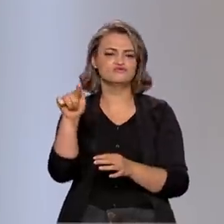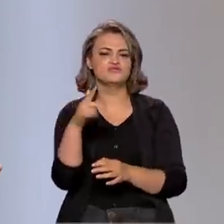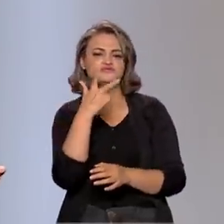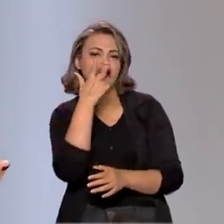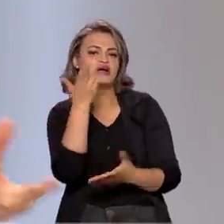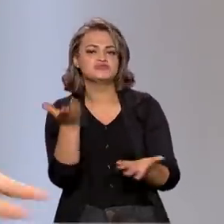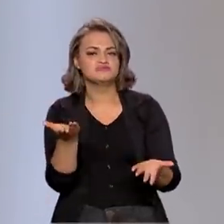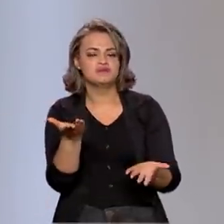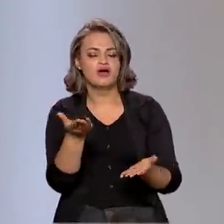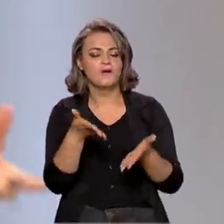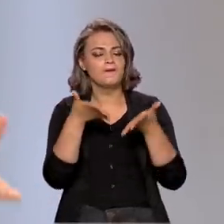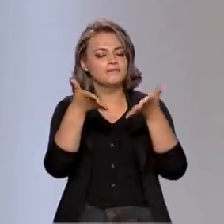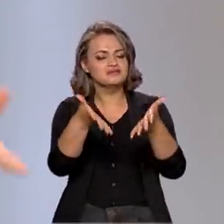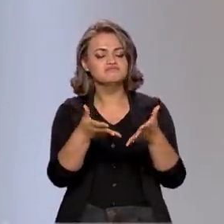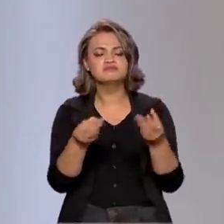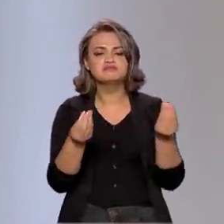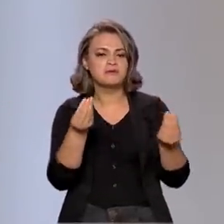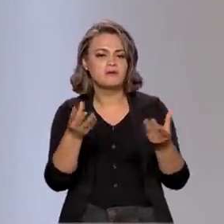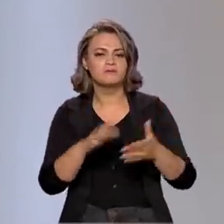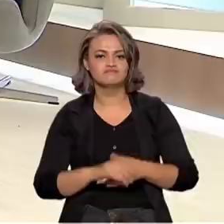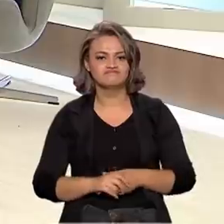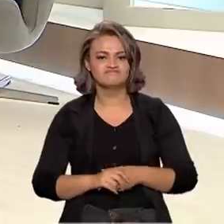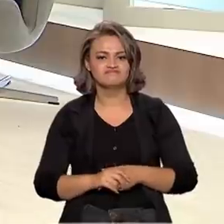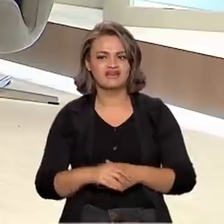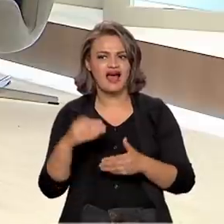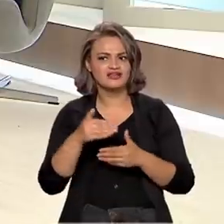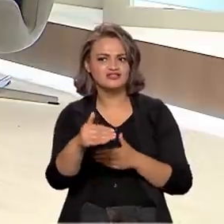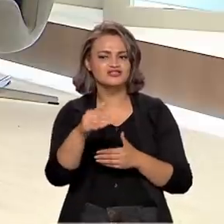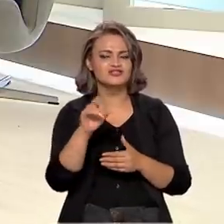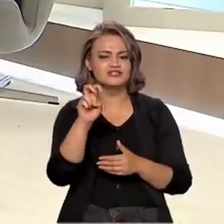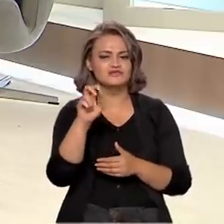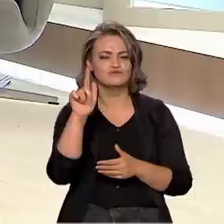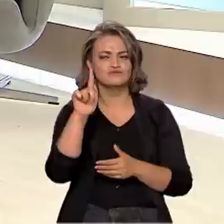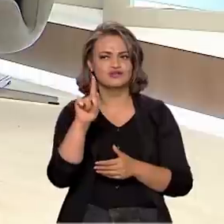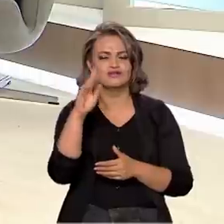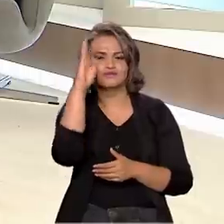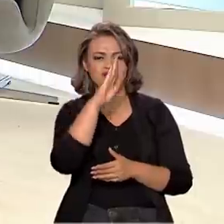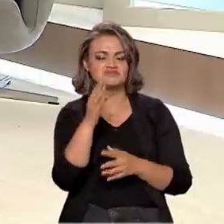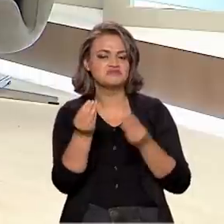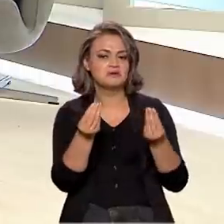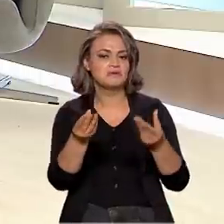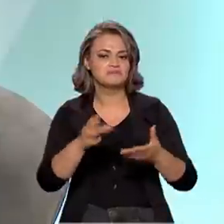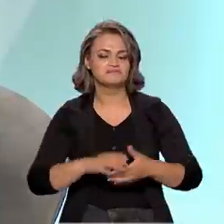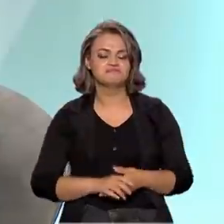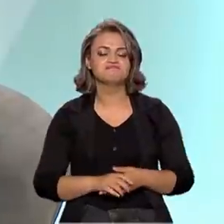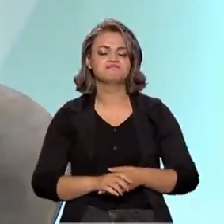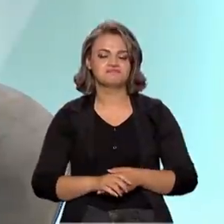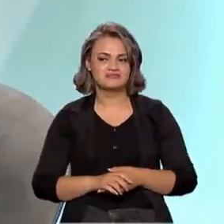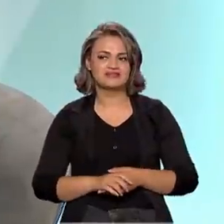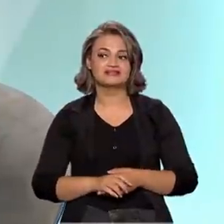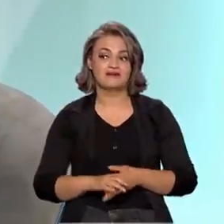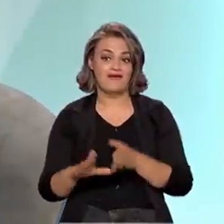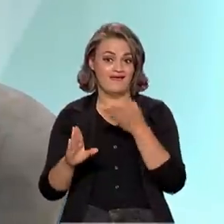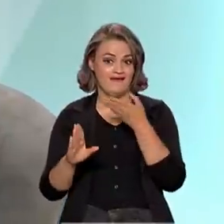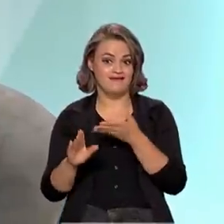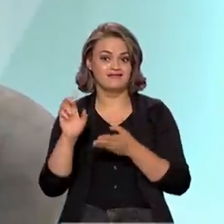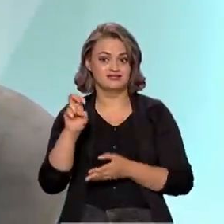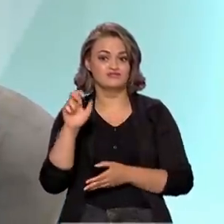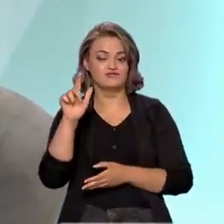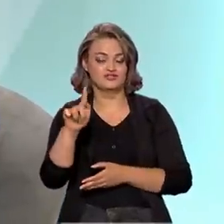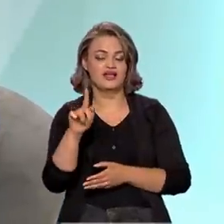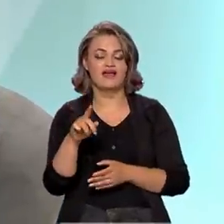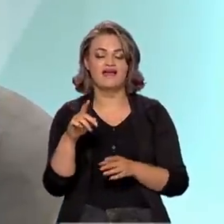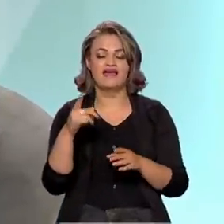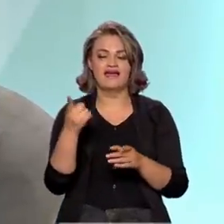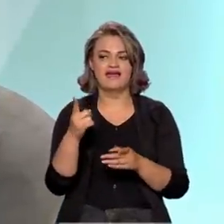forma o Ministério participou e qual a expectativa até para a implantação do 5G no Brasil? O 5G é uma tecnologia revolucionária no sentido